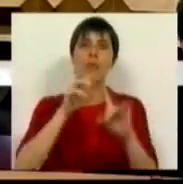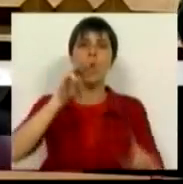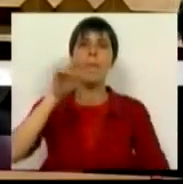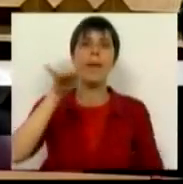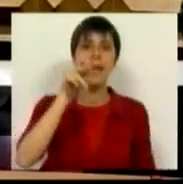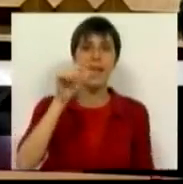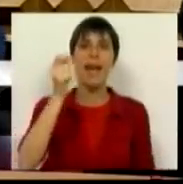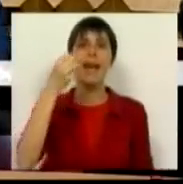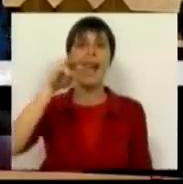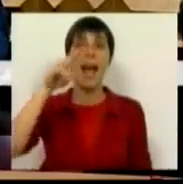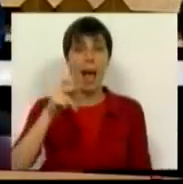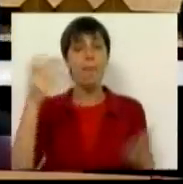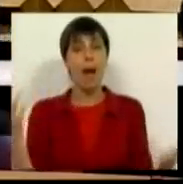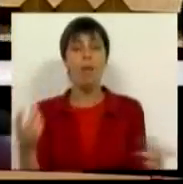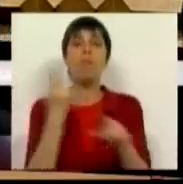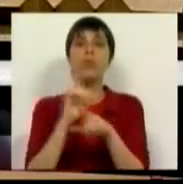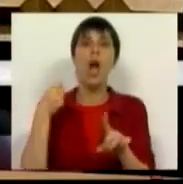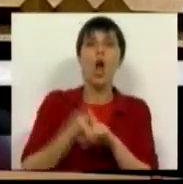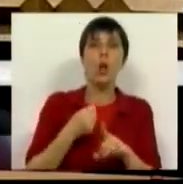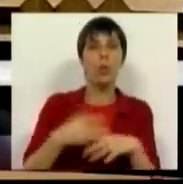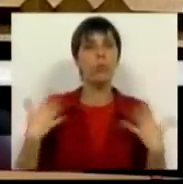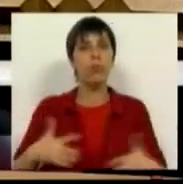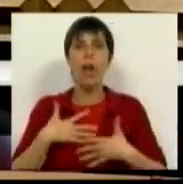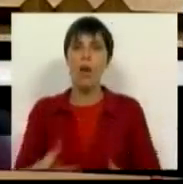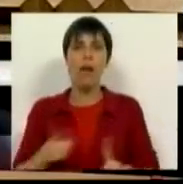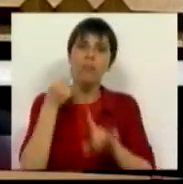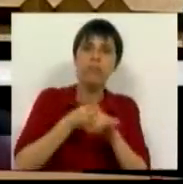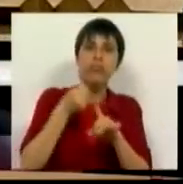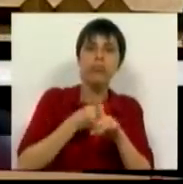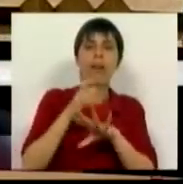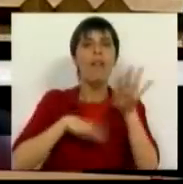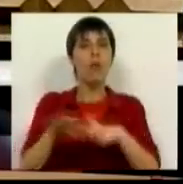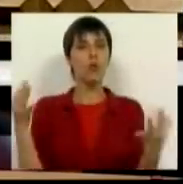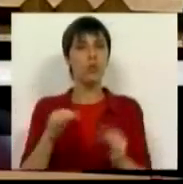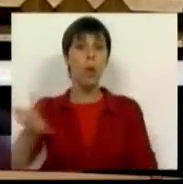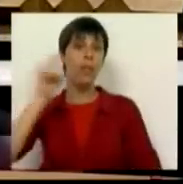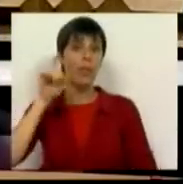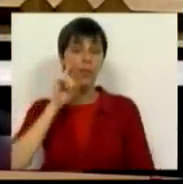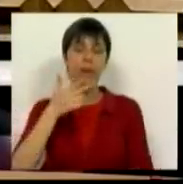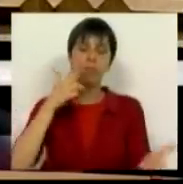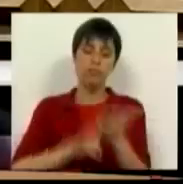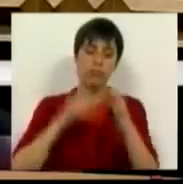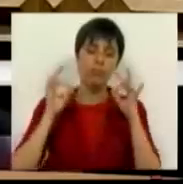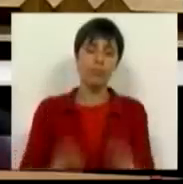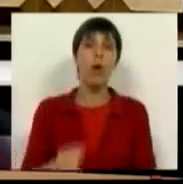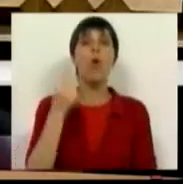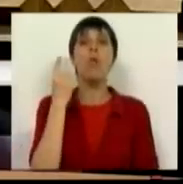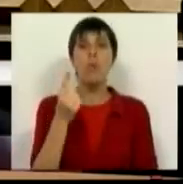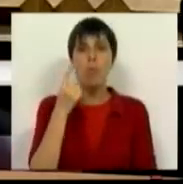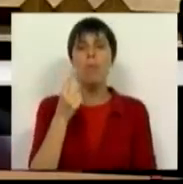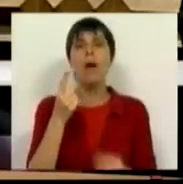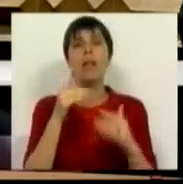Maria do Rosário Gama, sobretudo pela luta incansável que tem desempenhado a defender efetivamente uma